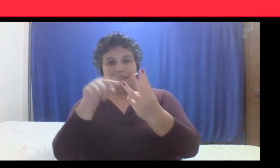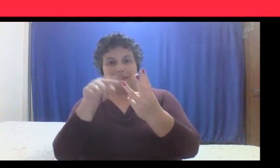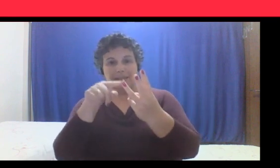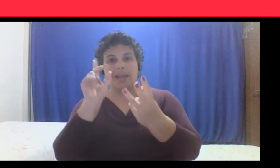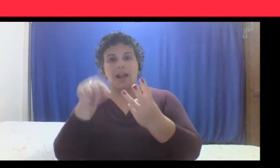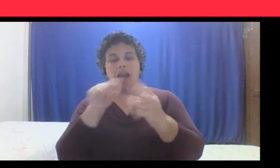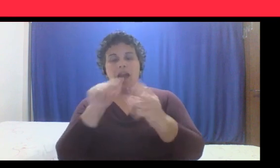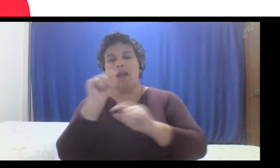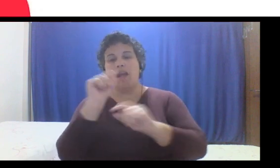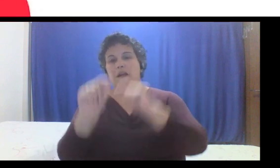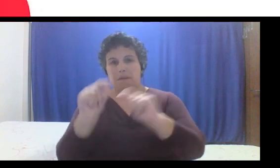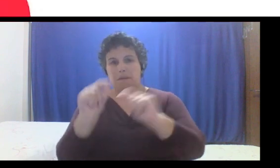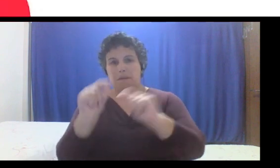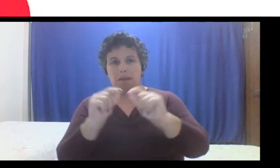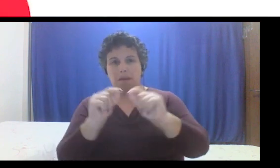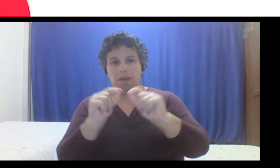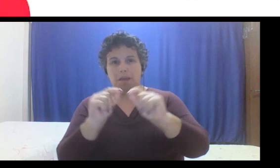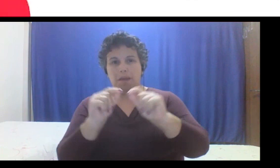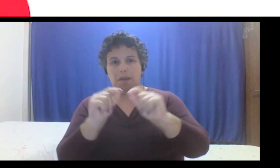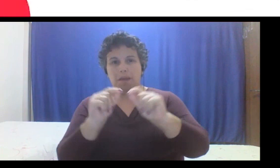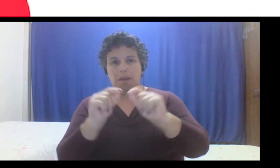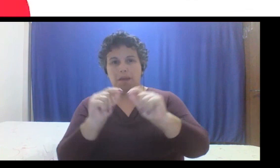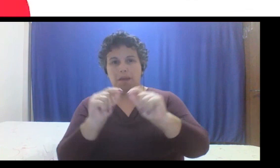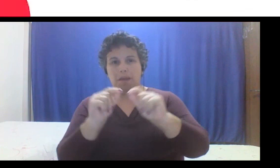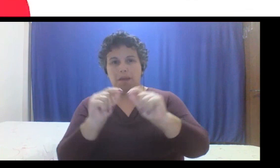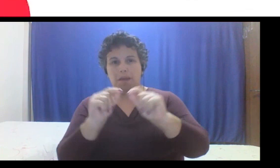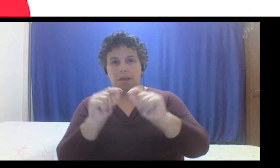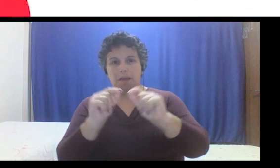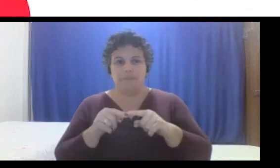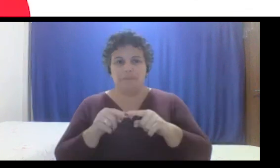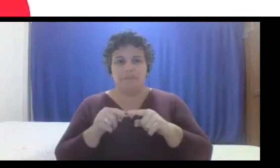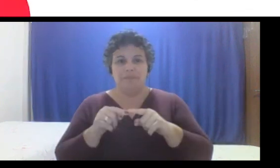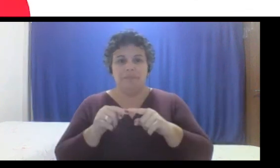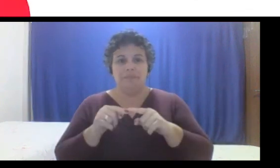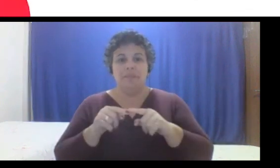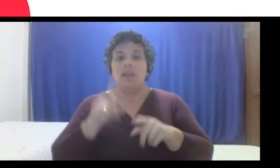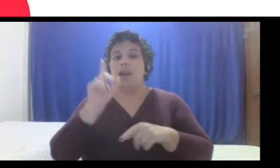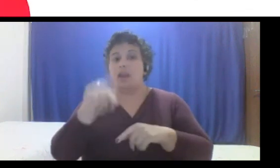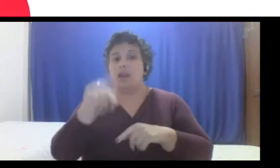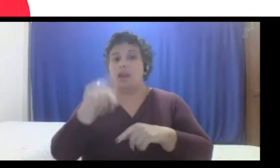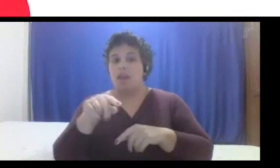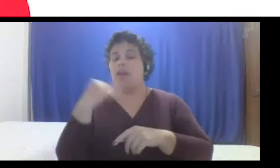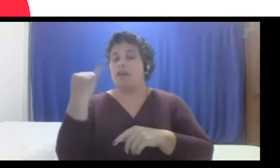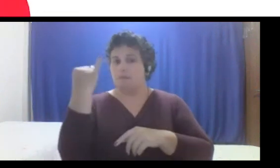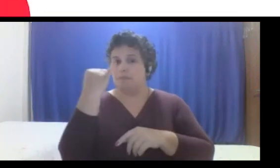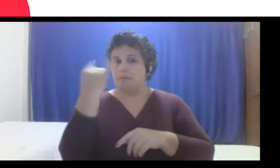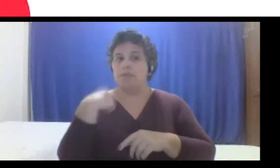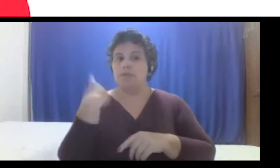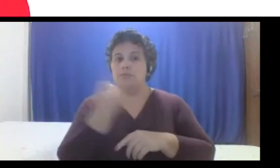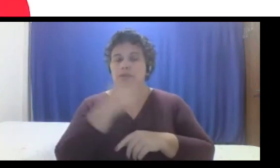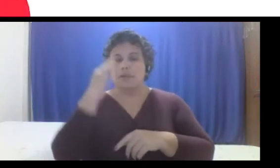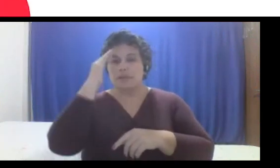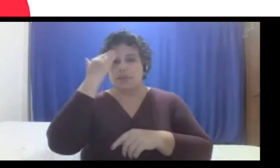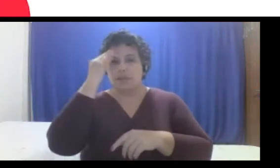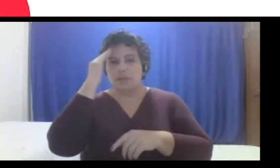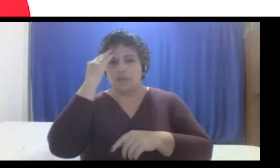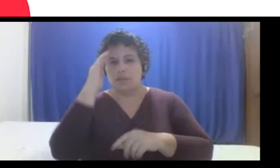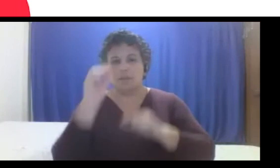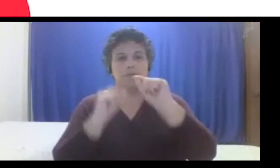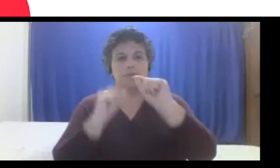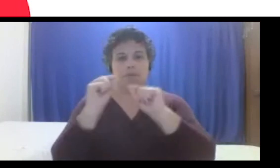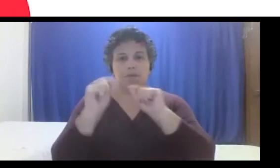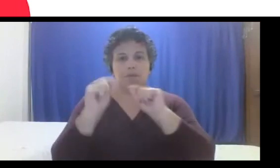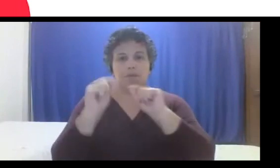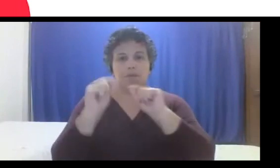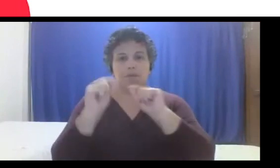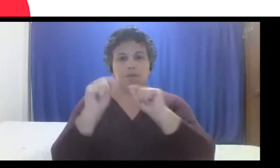pilar de produto, e é muito importante a gente entender qual mentalidade de produto a gente vai